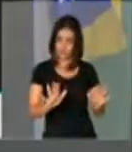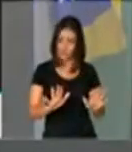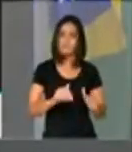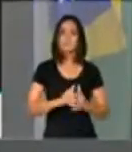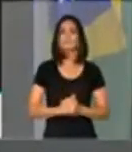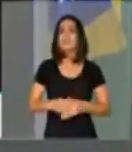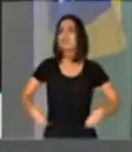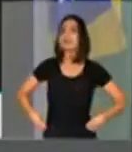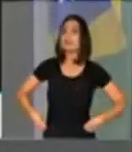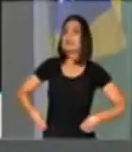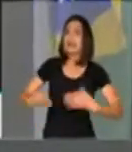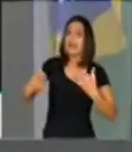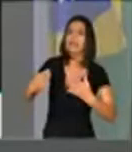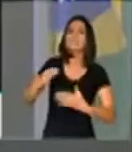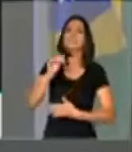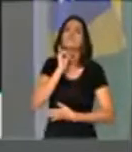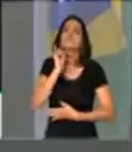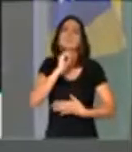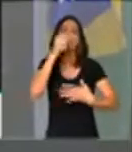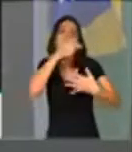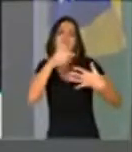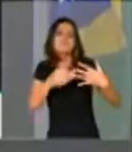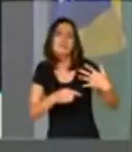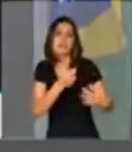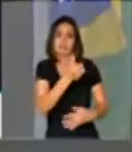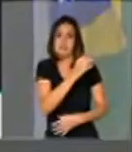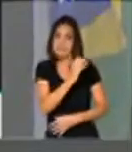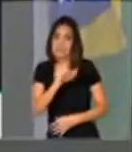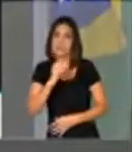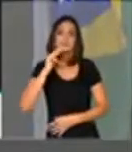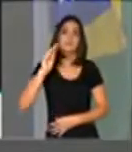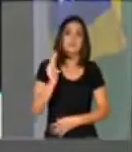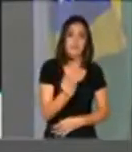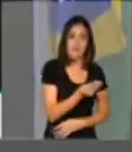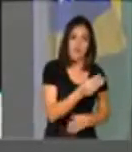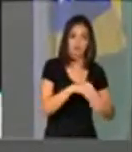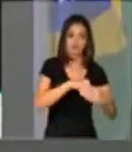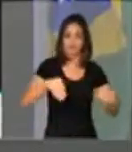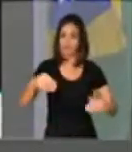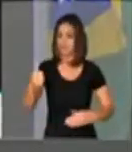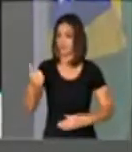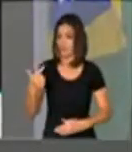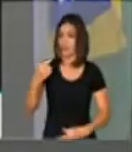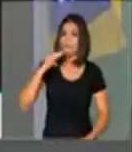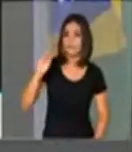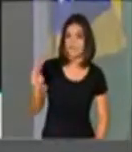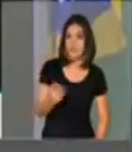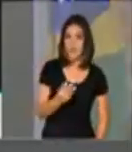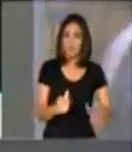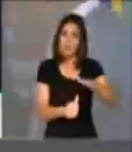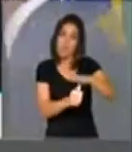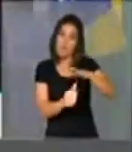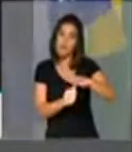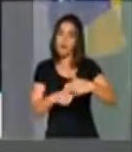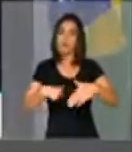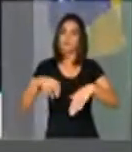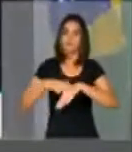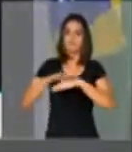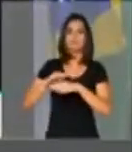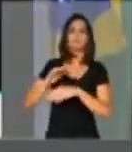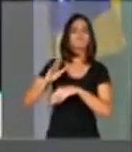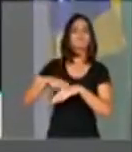destes gastos exemplificativos de 100 milhões, 12 milhões são para que o reitor use como quiser.